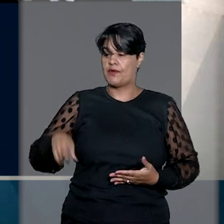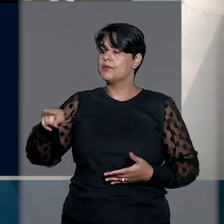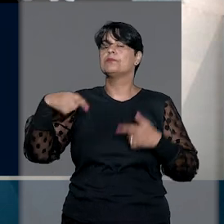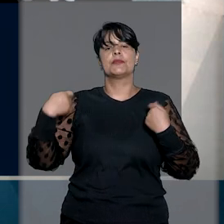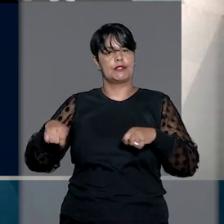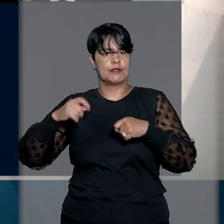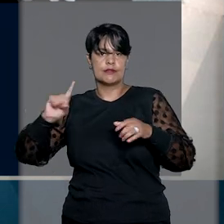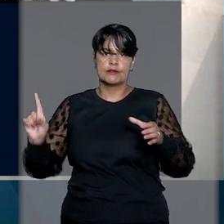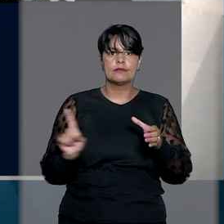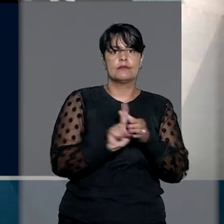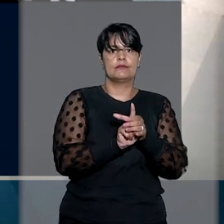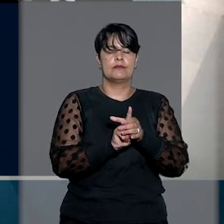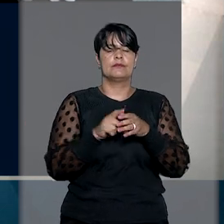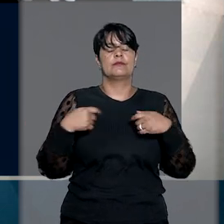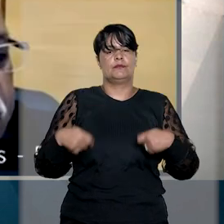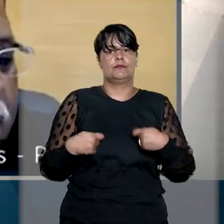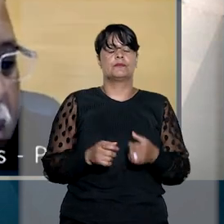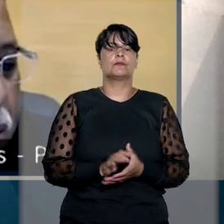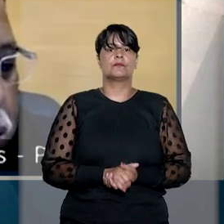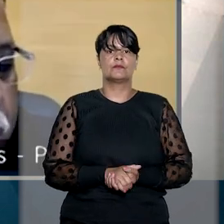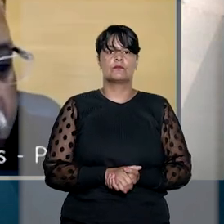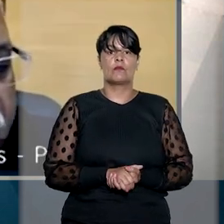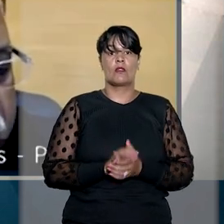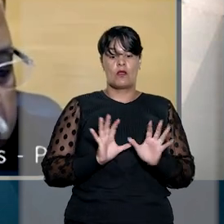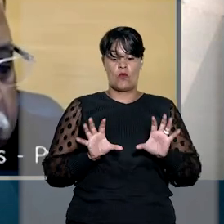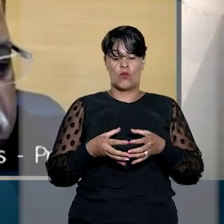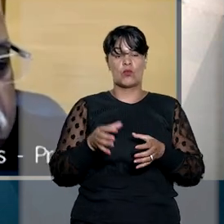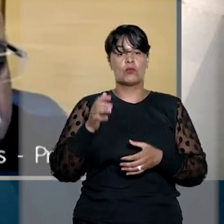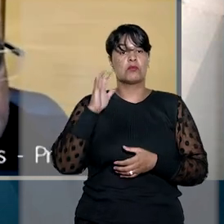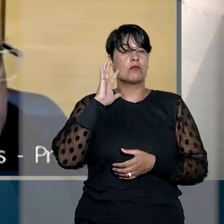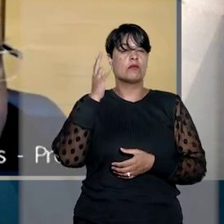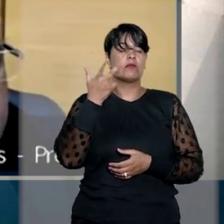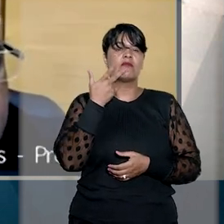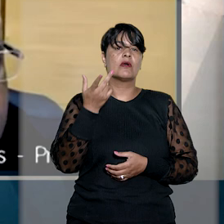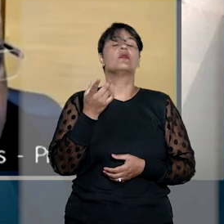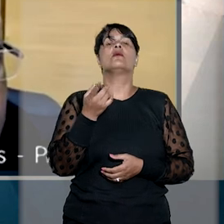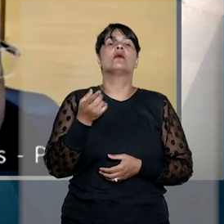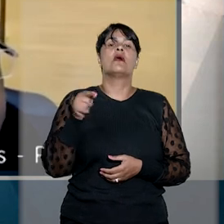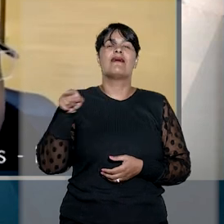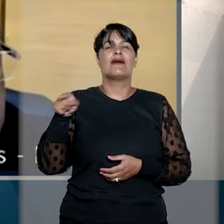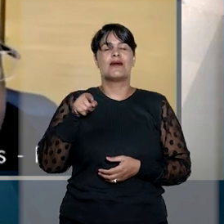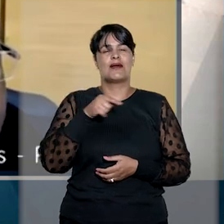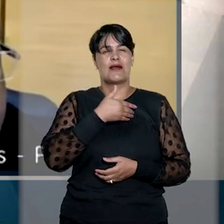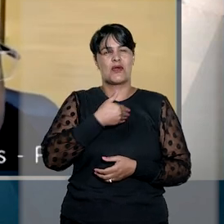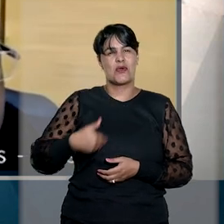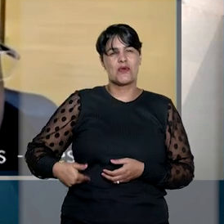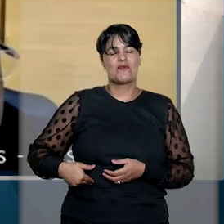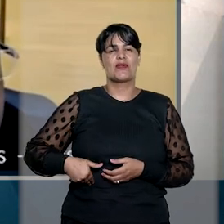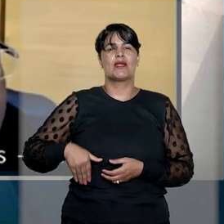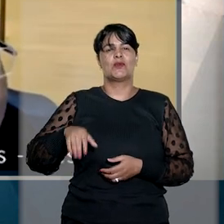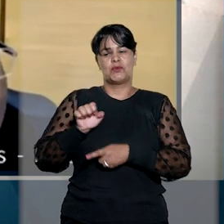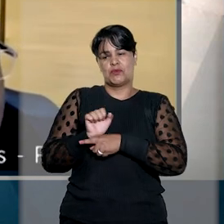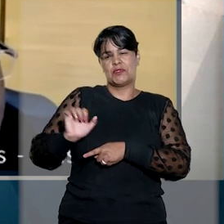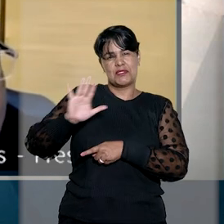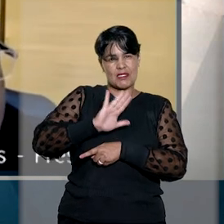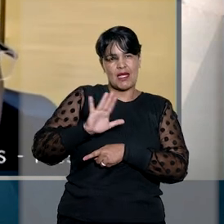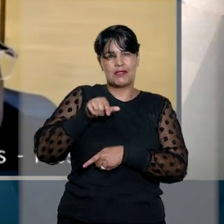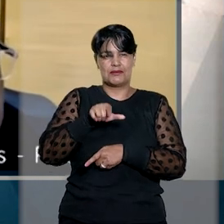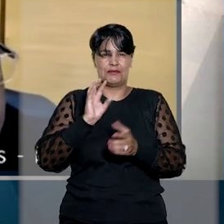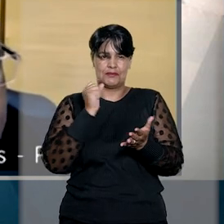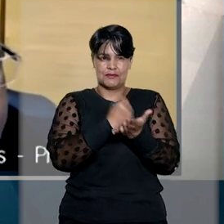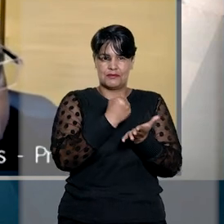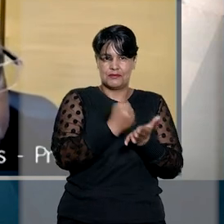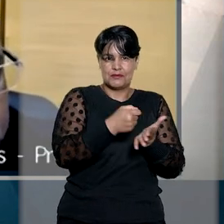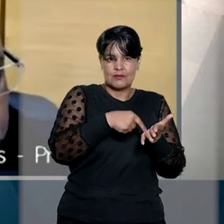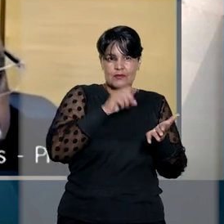polo passivo deste tipo de demanda. Para o colegiado, não é razoável que a unidade federativa que participa diretamente do contrato